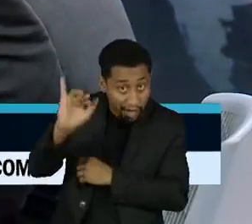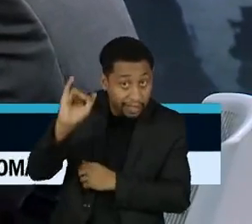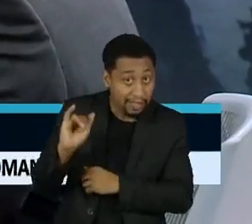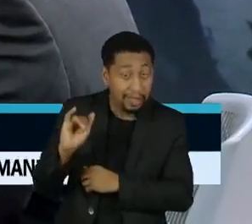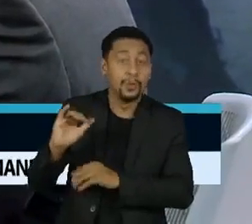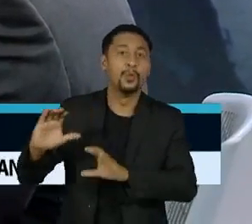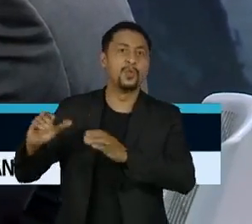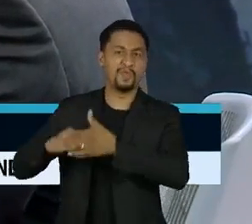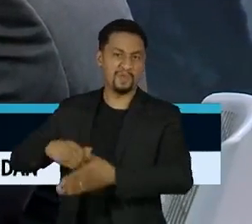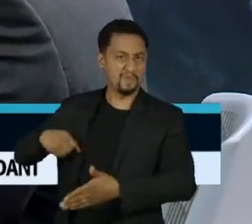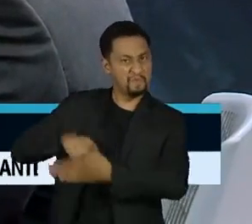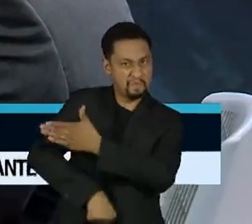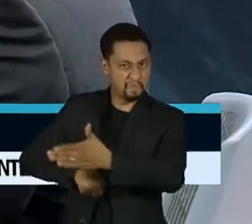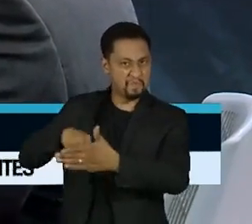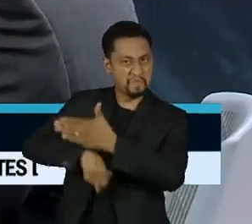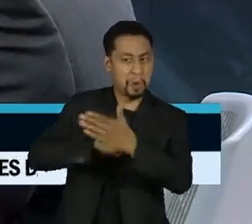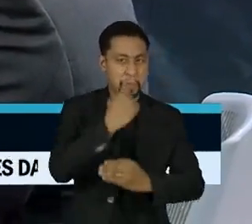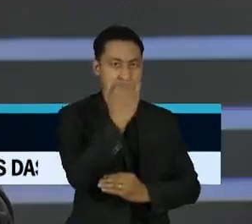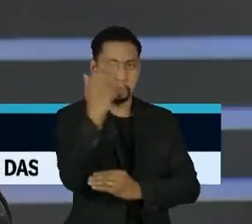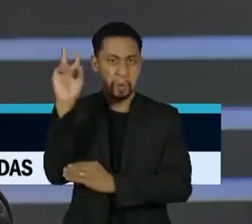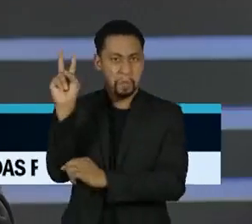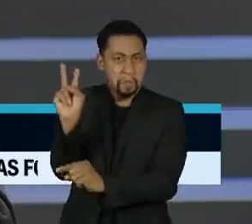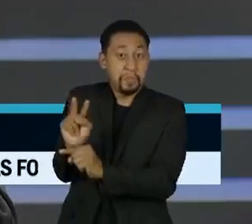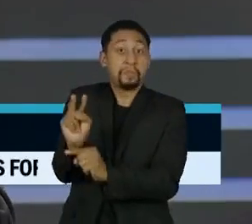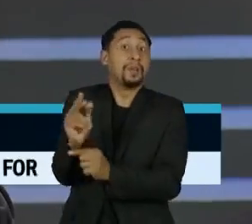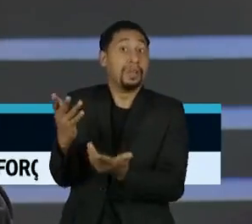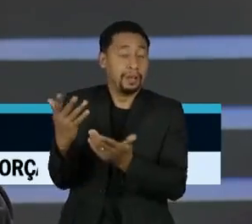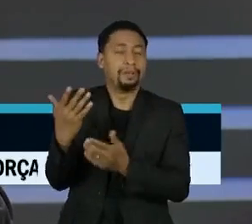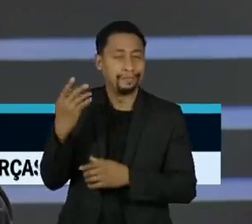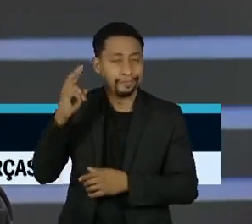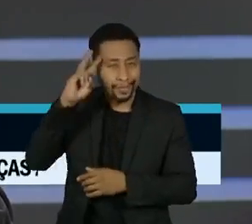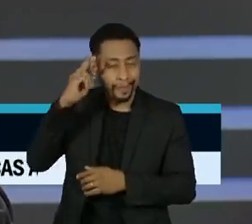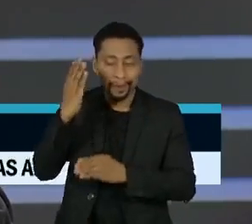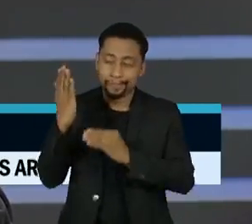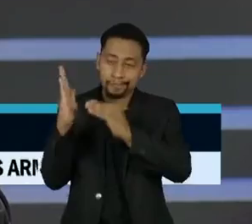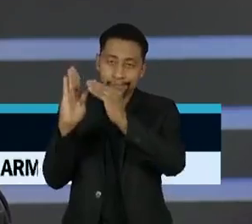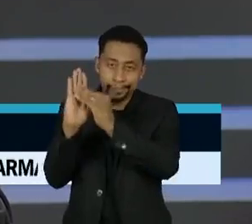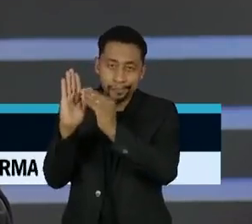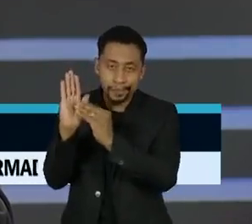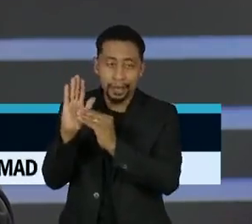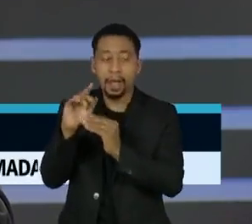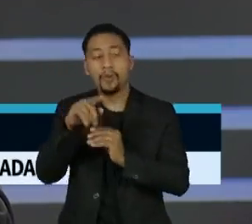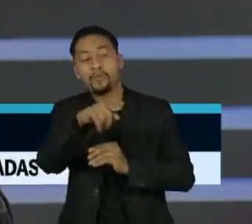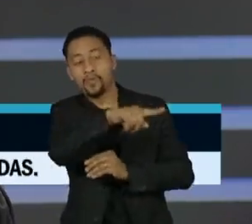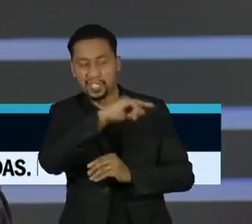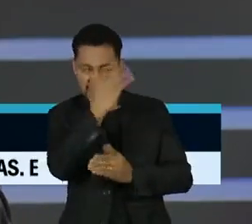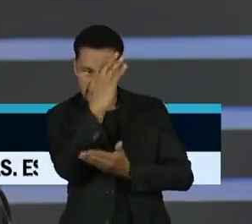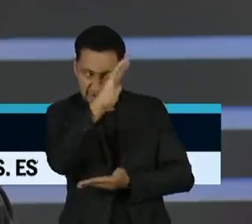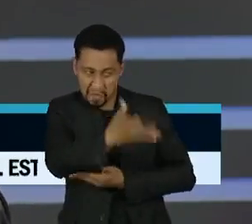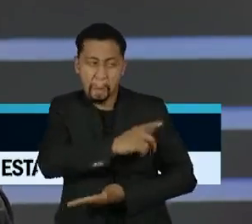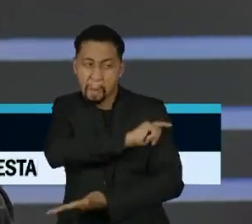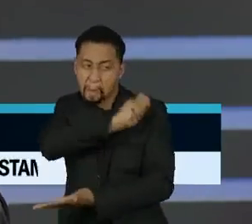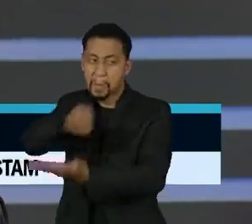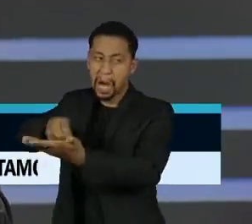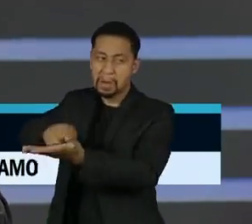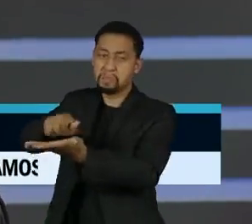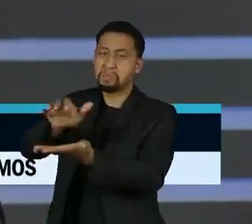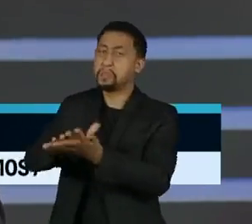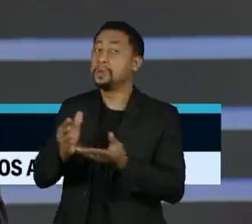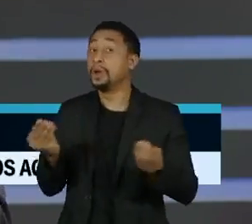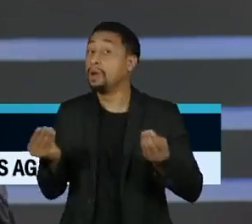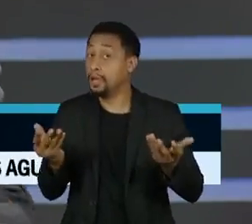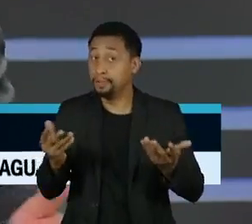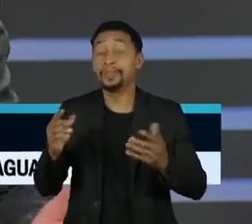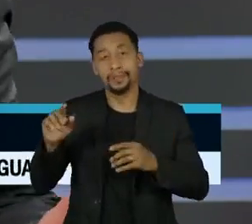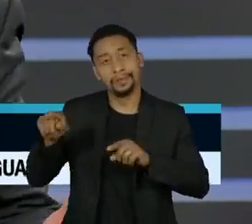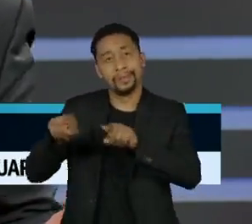conta dessa questão, desses últimos dois elementos da última carta lá, e do pessoal que diz respeito às empresas de serviços da Europa também